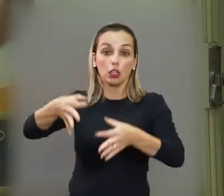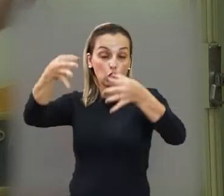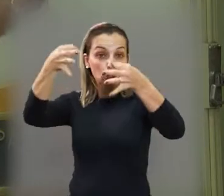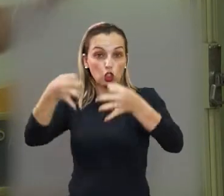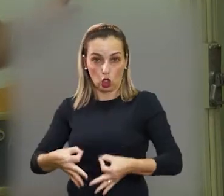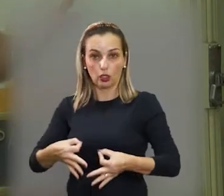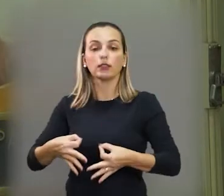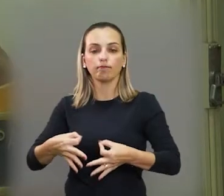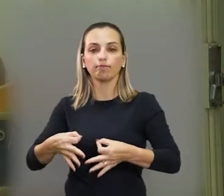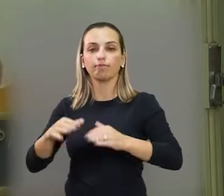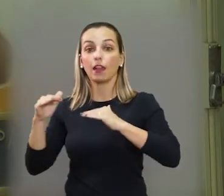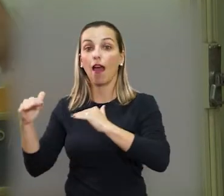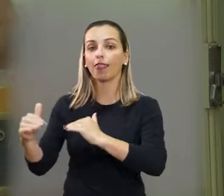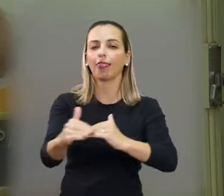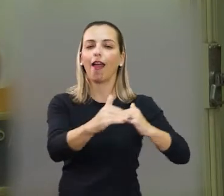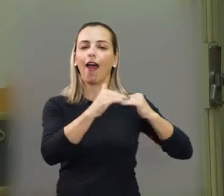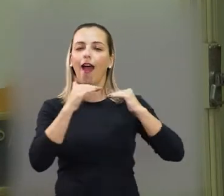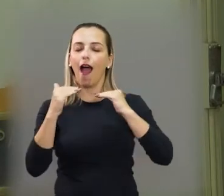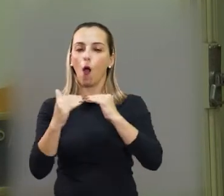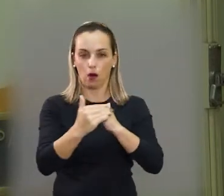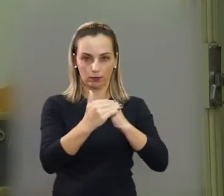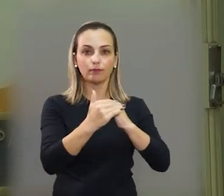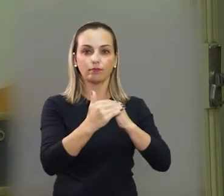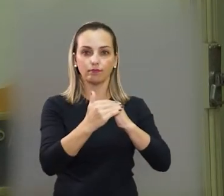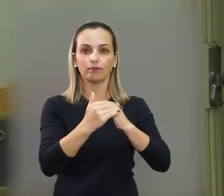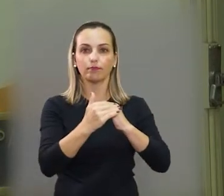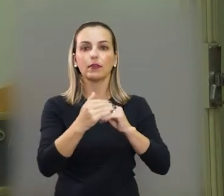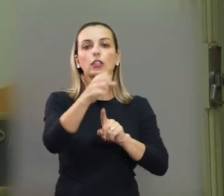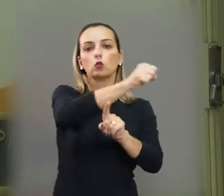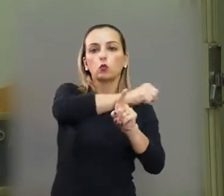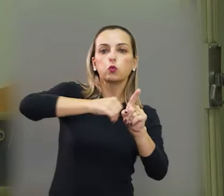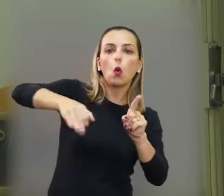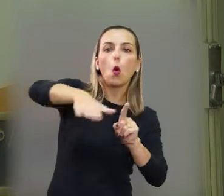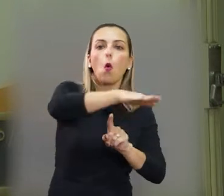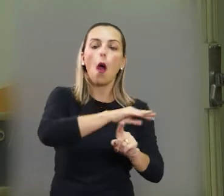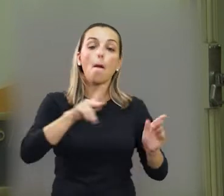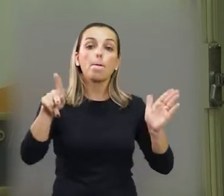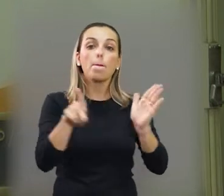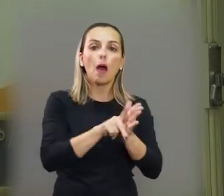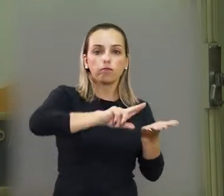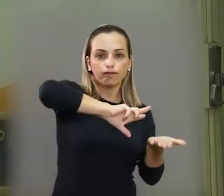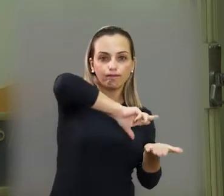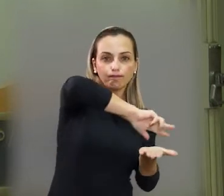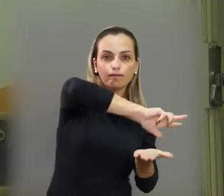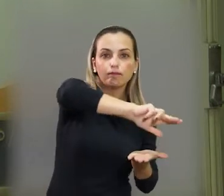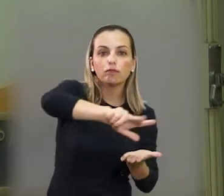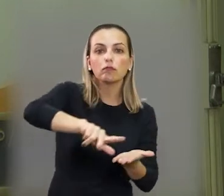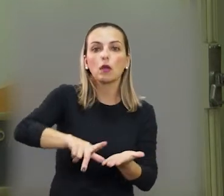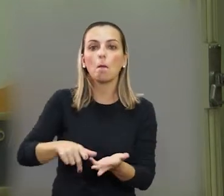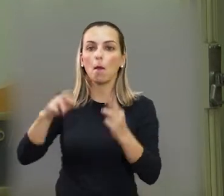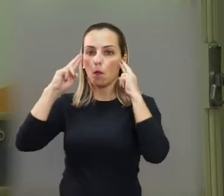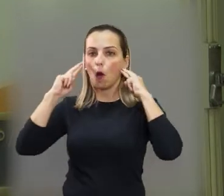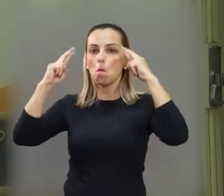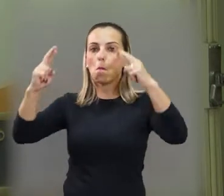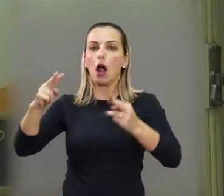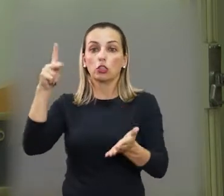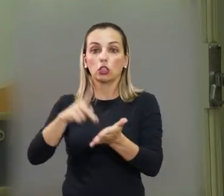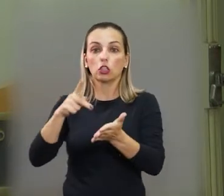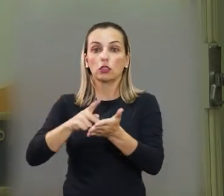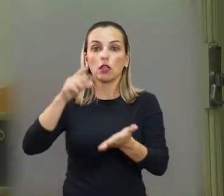compartilhado aqui com outras mulheres que lutam como nós por uma sociedade mais justa, mais